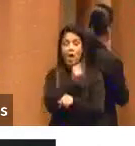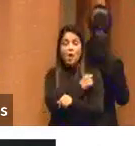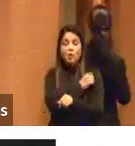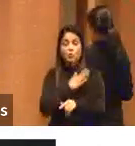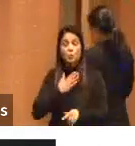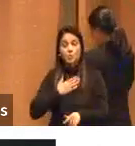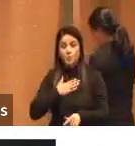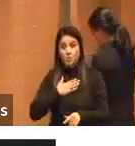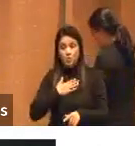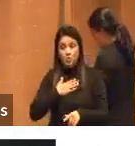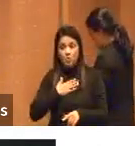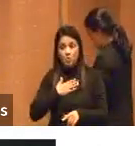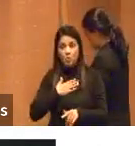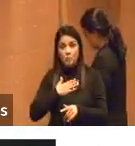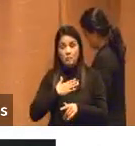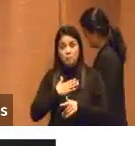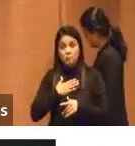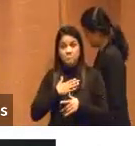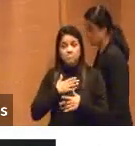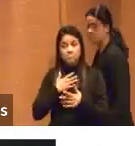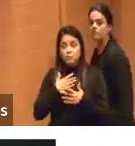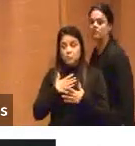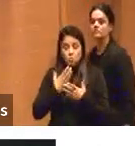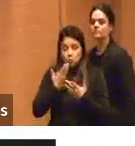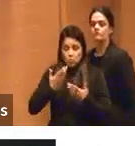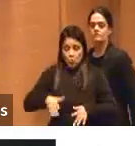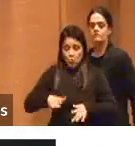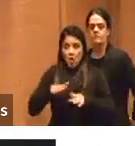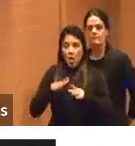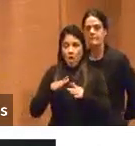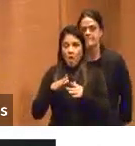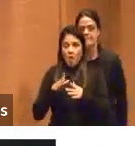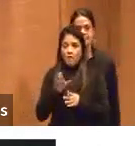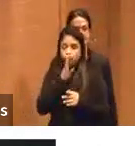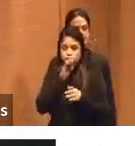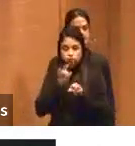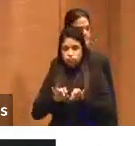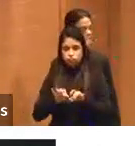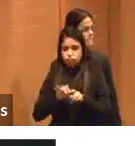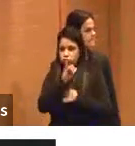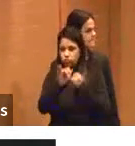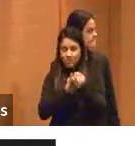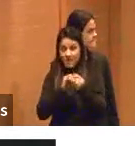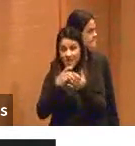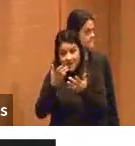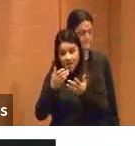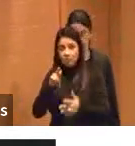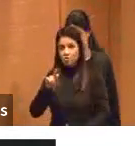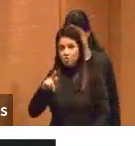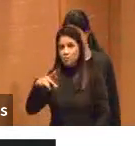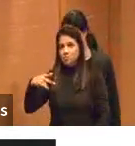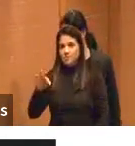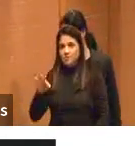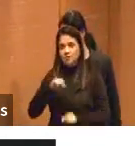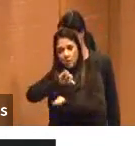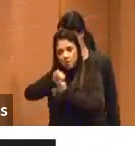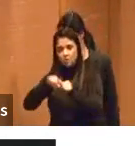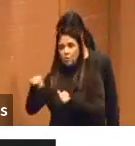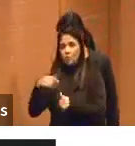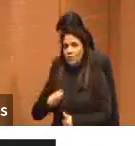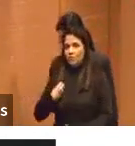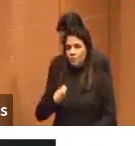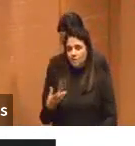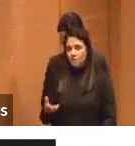tem aluno que não abre mão mais de estudar sem chat GPT. Isso é declarado. Então, ele já mudou. Os